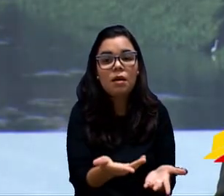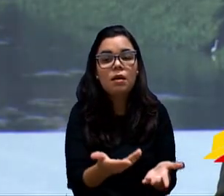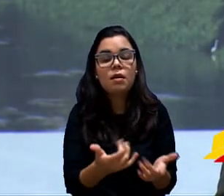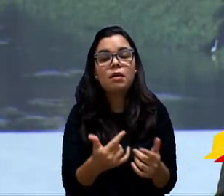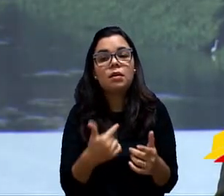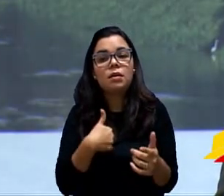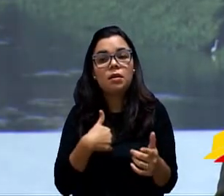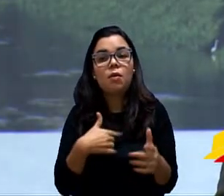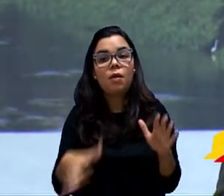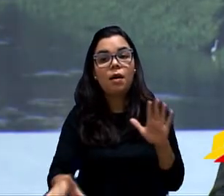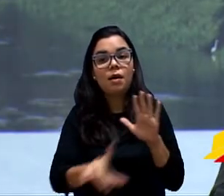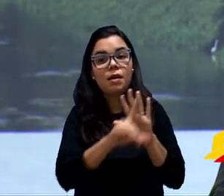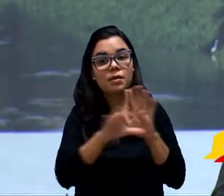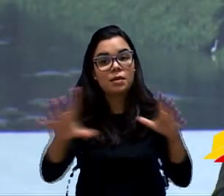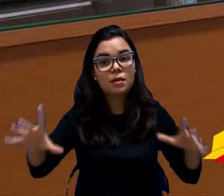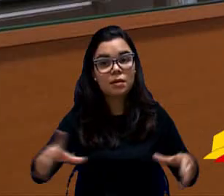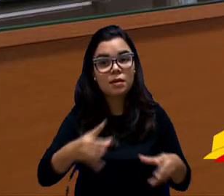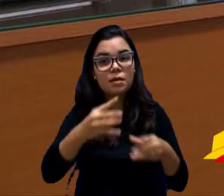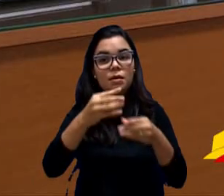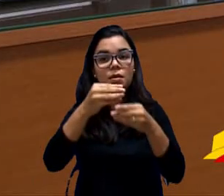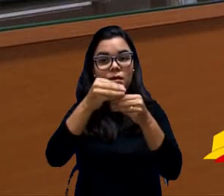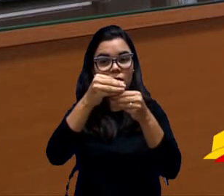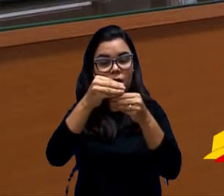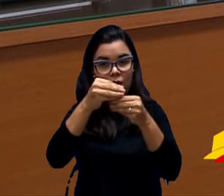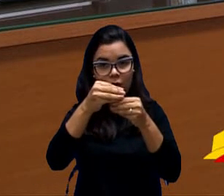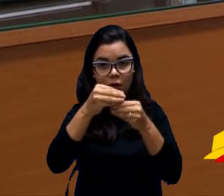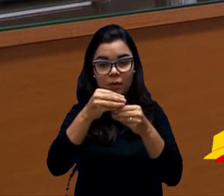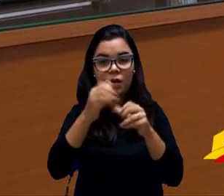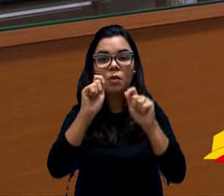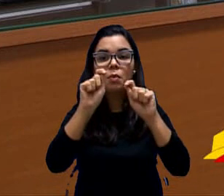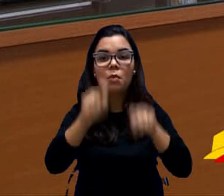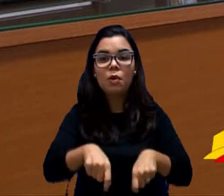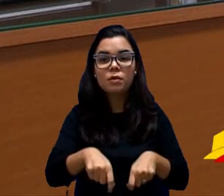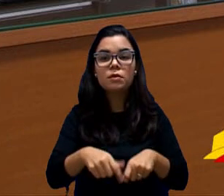que possam esses condomínios ali, aos moradores,